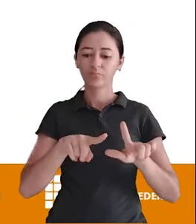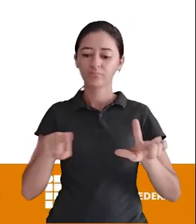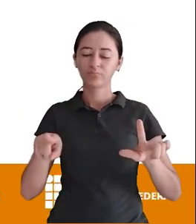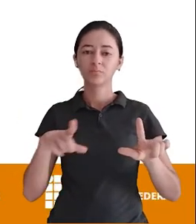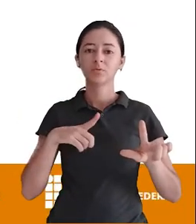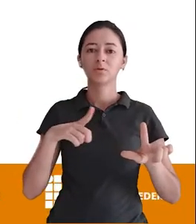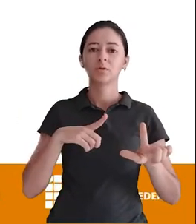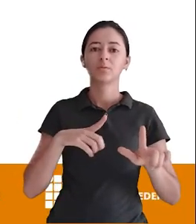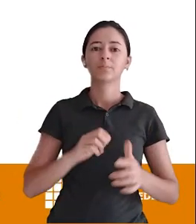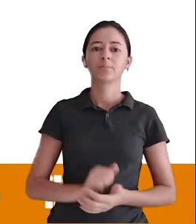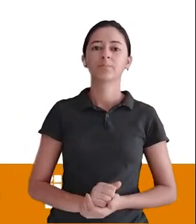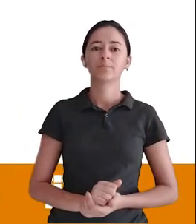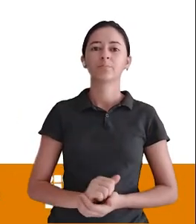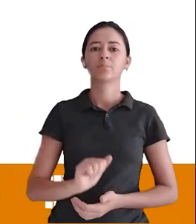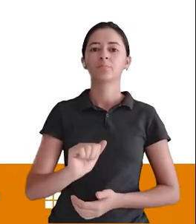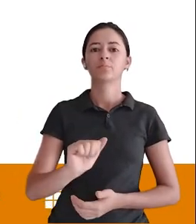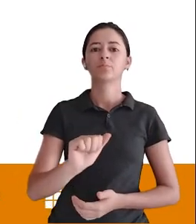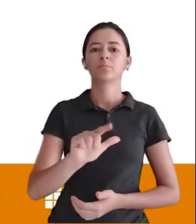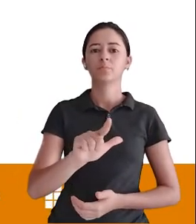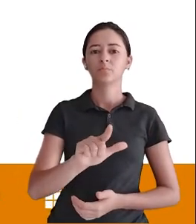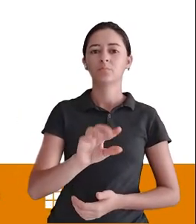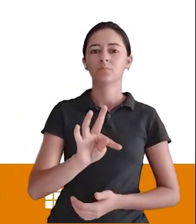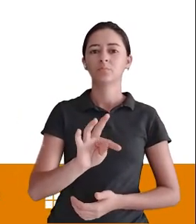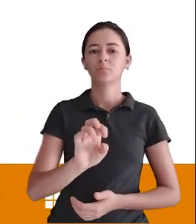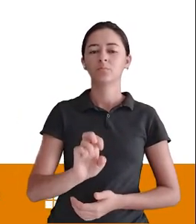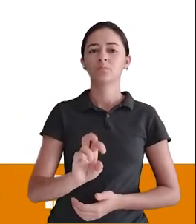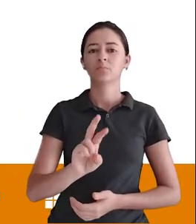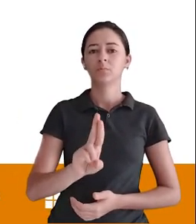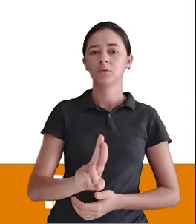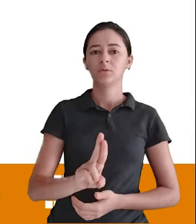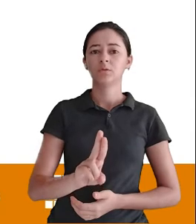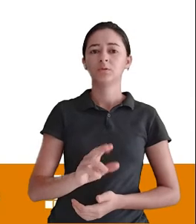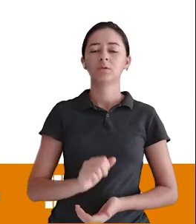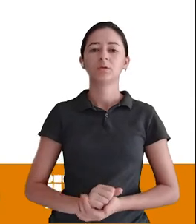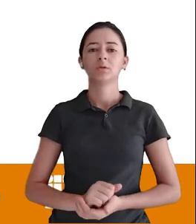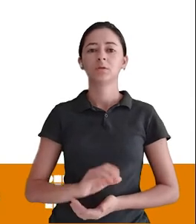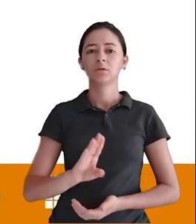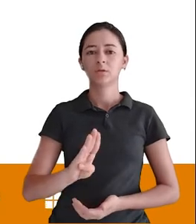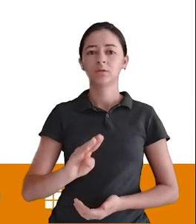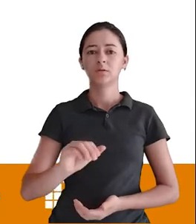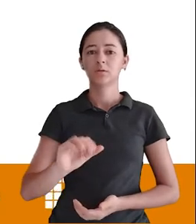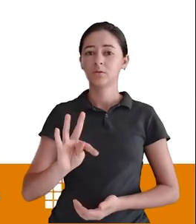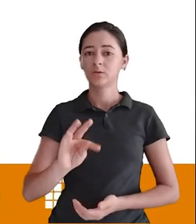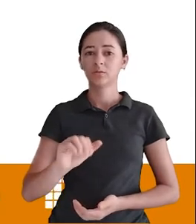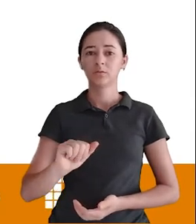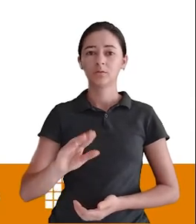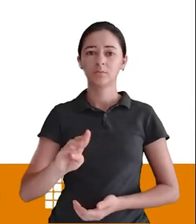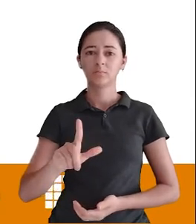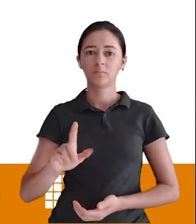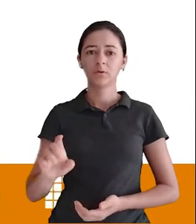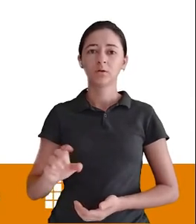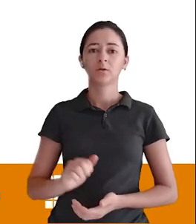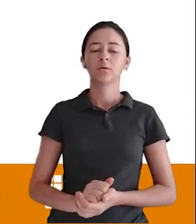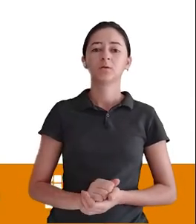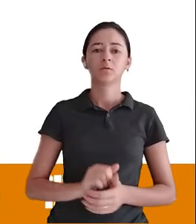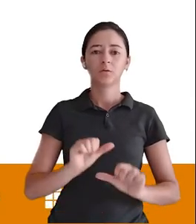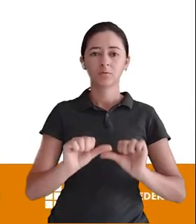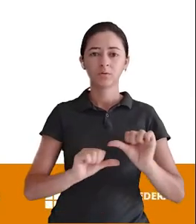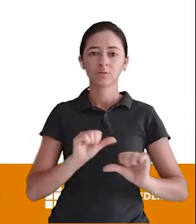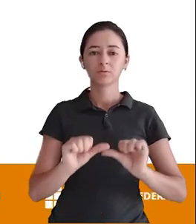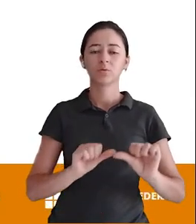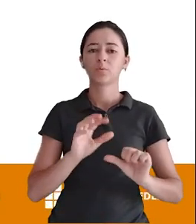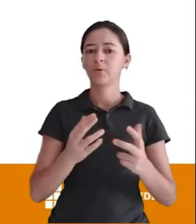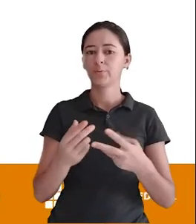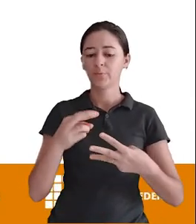vai AlterTable O nome da tabela Esse AlterTable O nome da tabela É o mesmo Para os três tipos De operador O vai mudar É a partir daqui